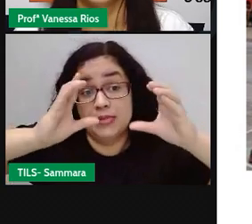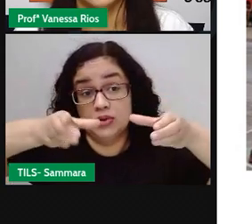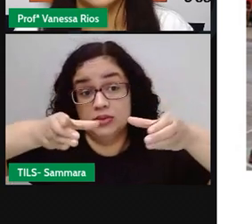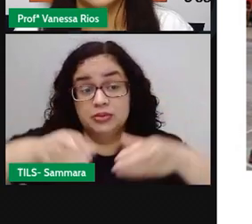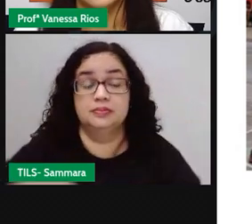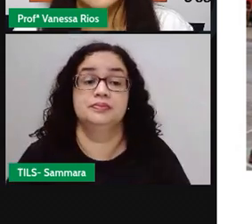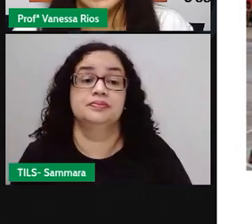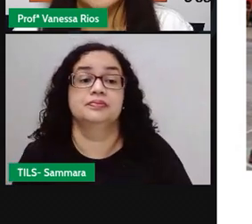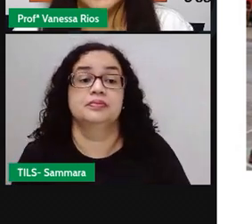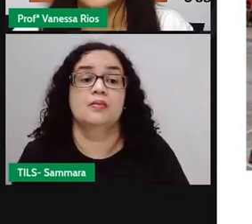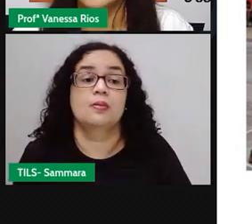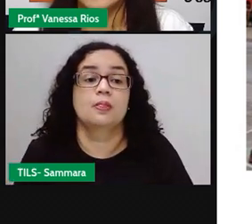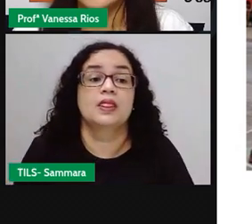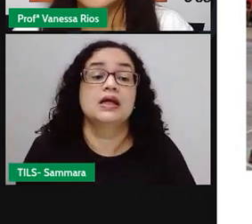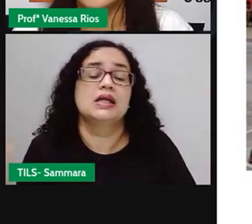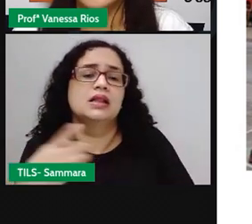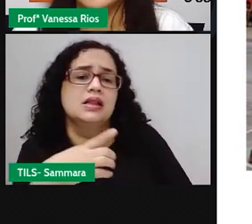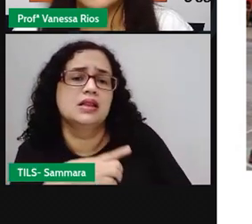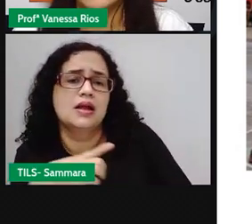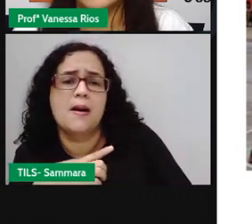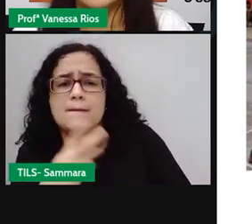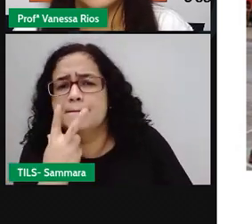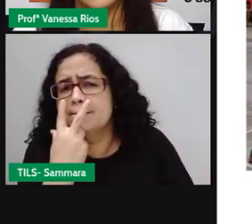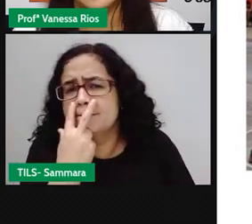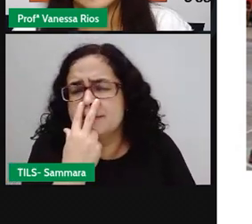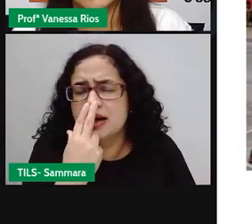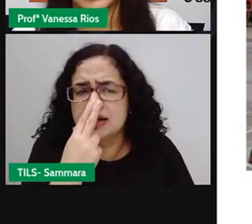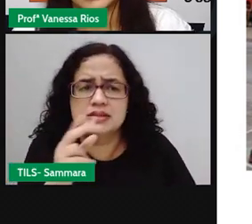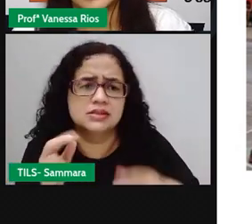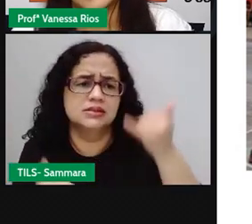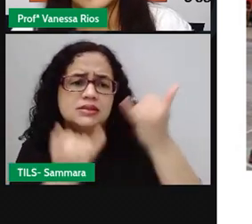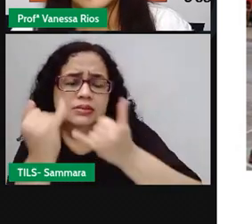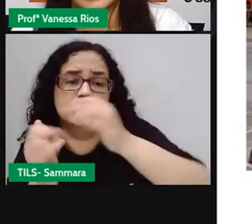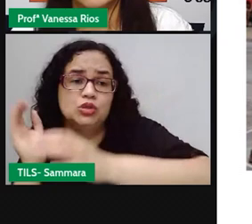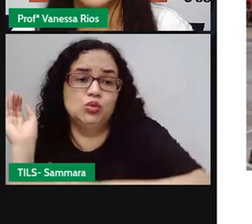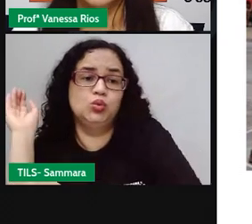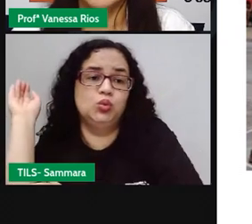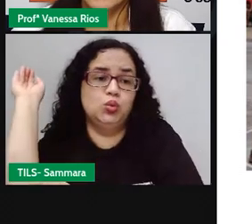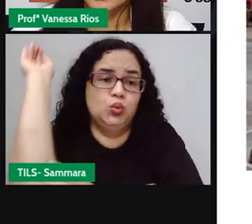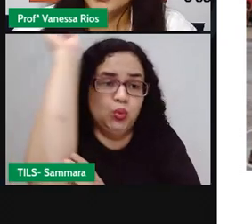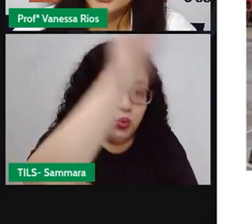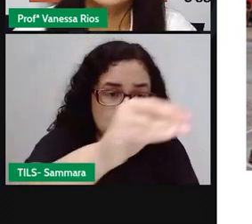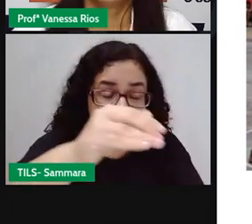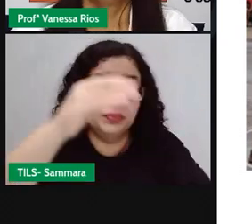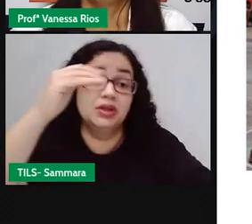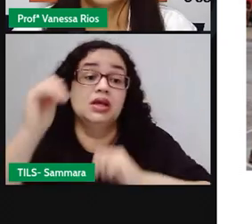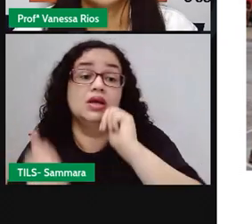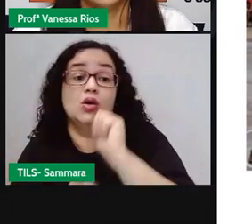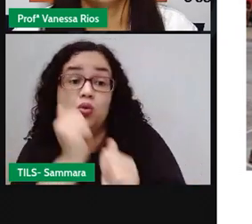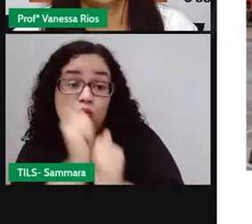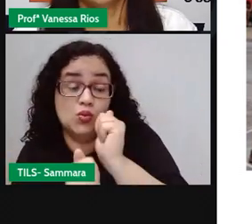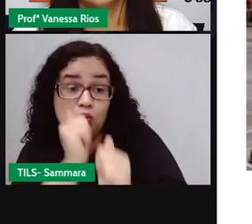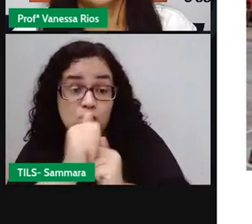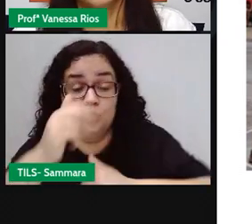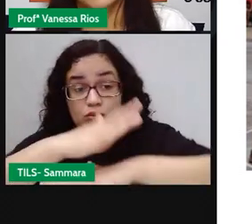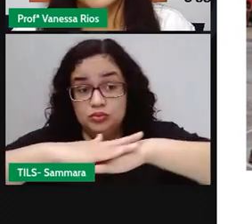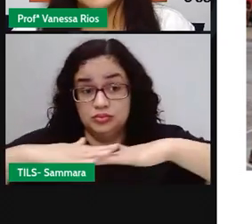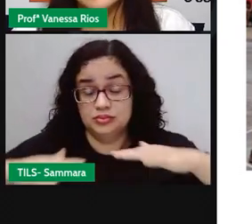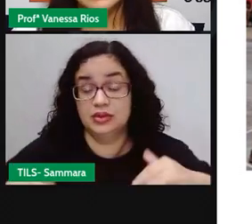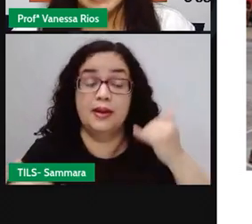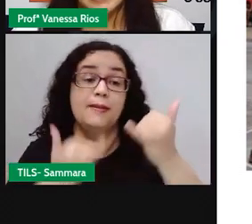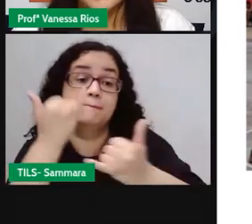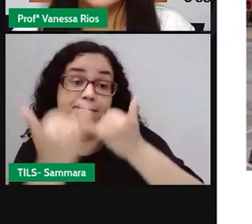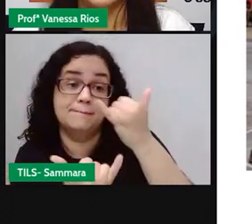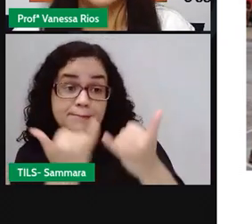Isso aí! Aparentemente estão brincando de vôlei, não é? Que é um esporte, mas aí estão usando para